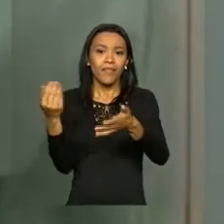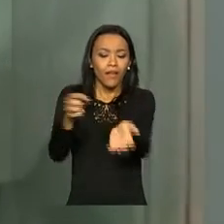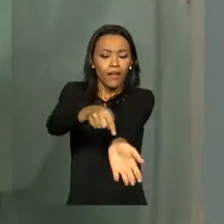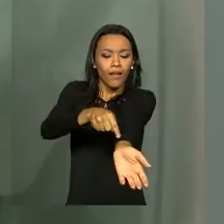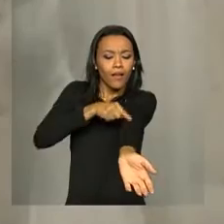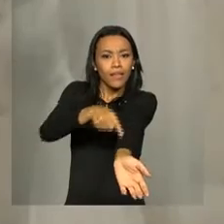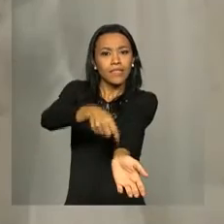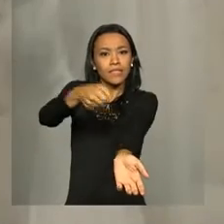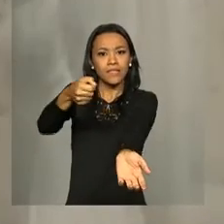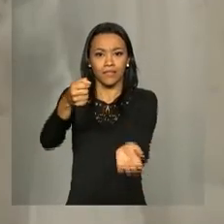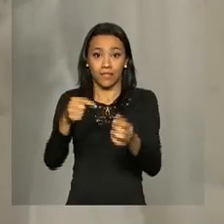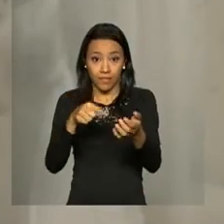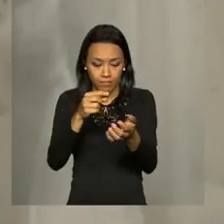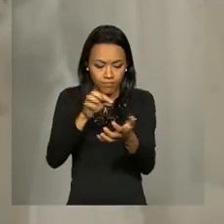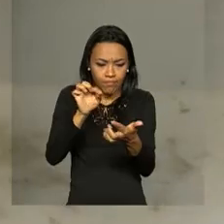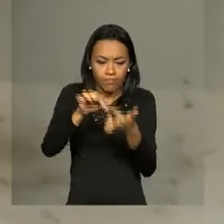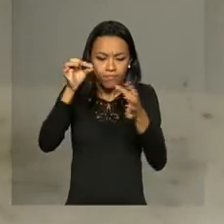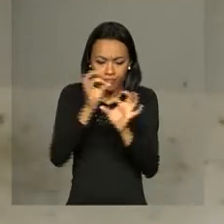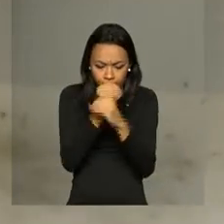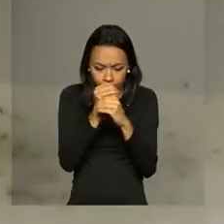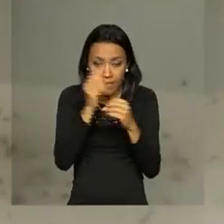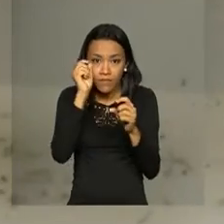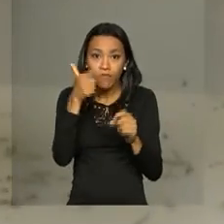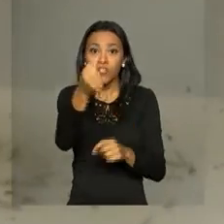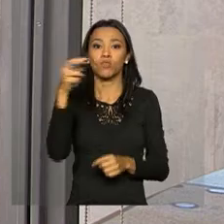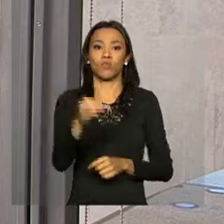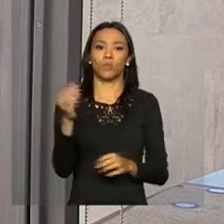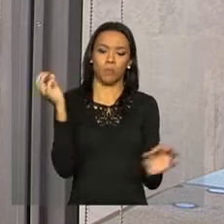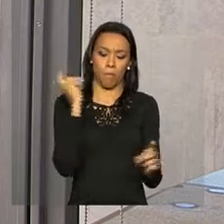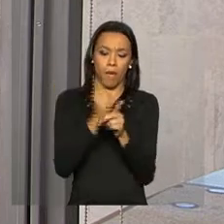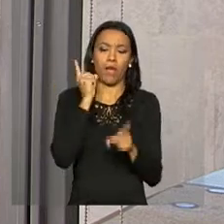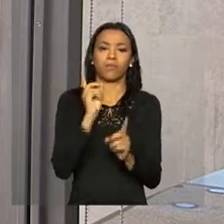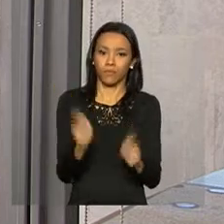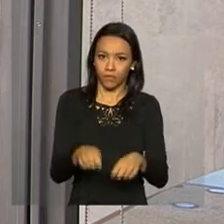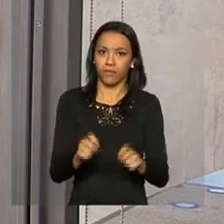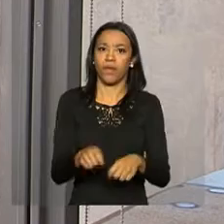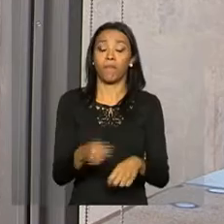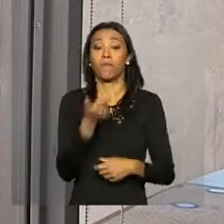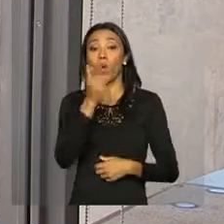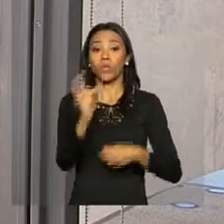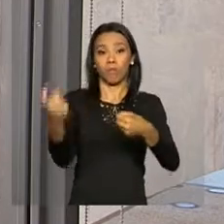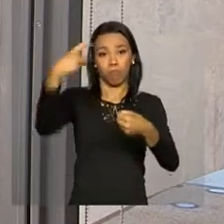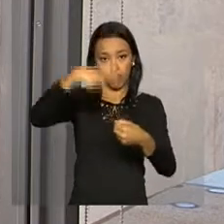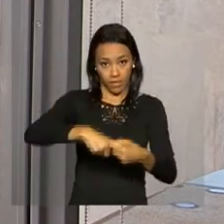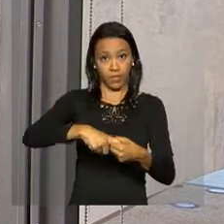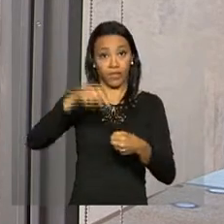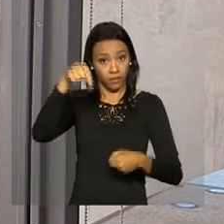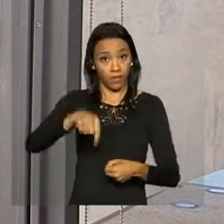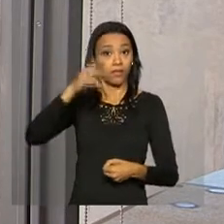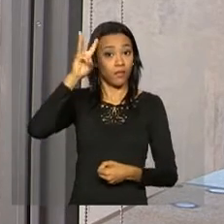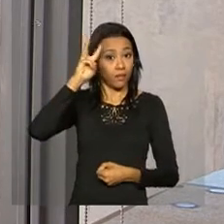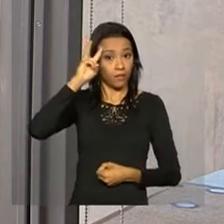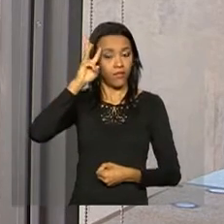desse exame sai em até 20 minutos. Bom, e outra parceria internacional firmada nesta terça-feira